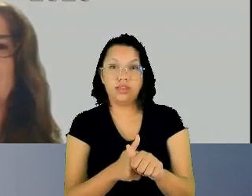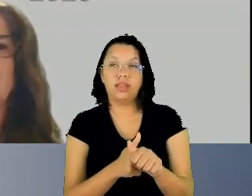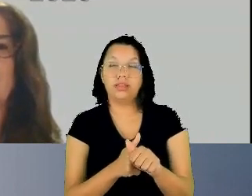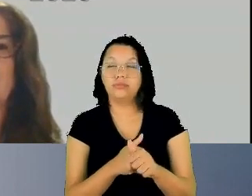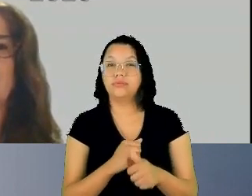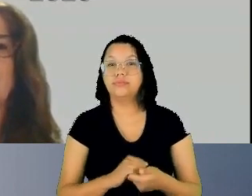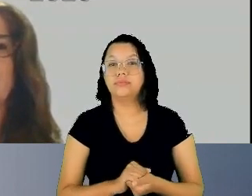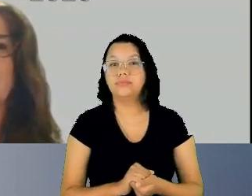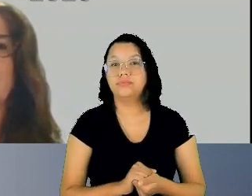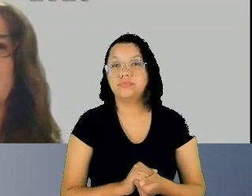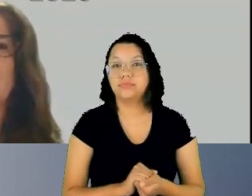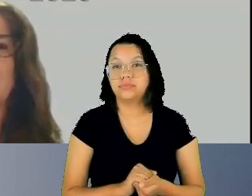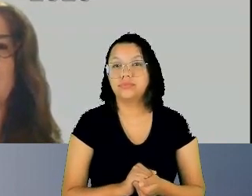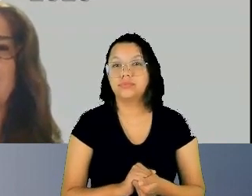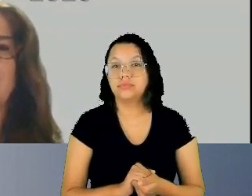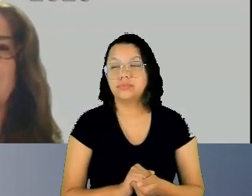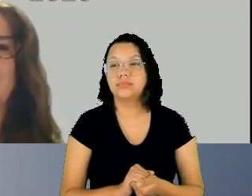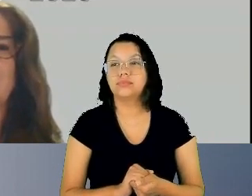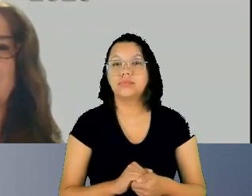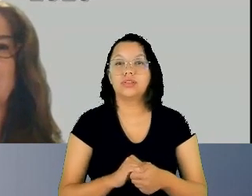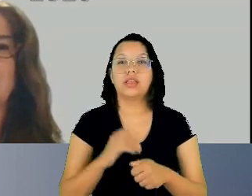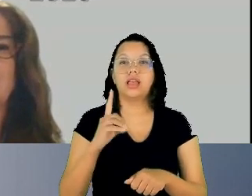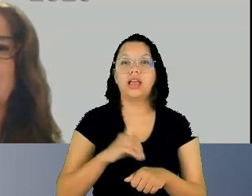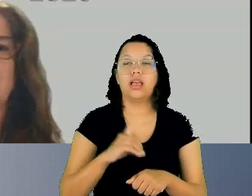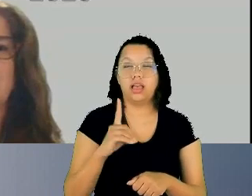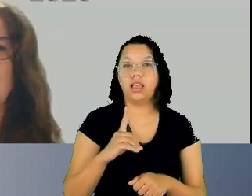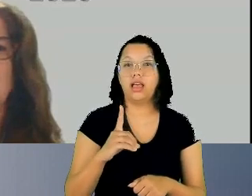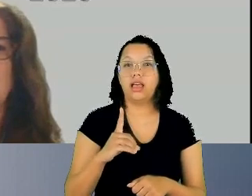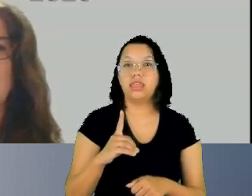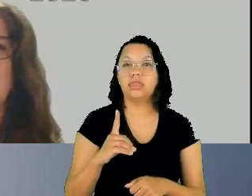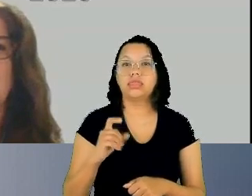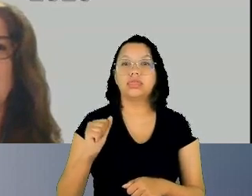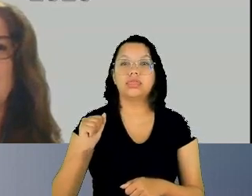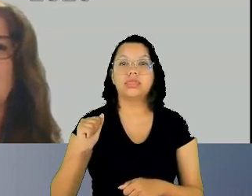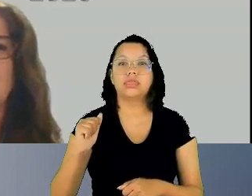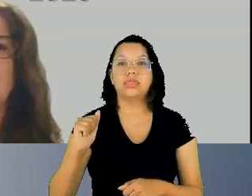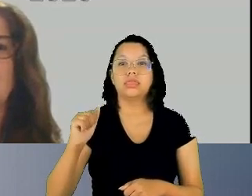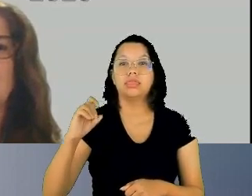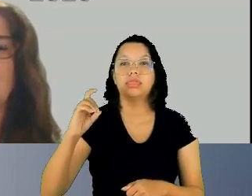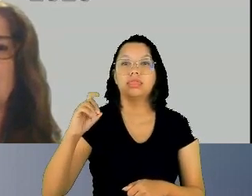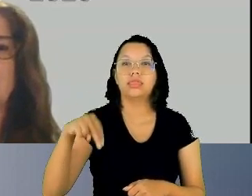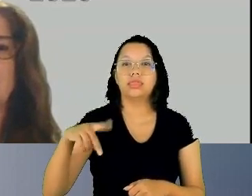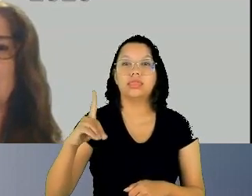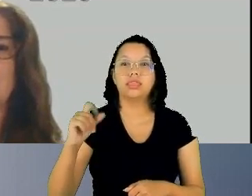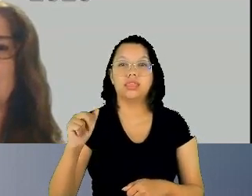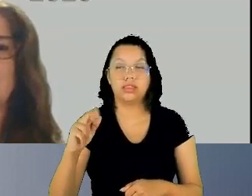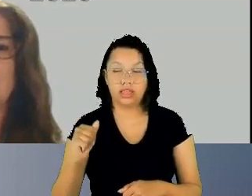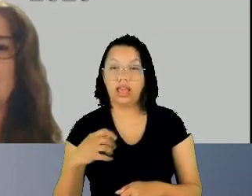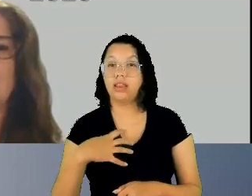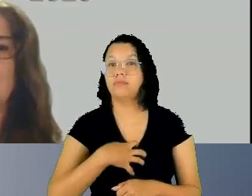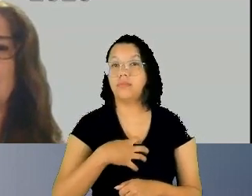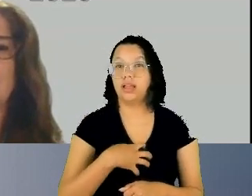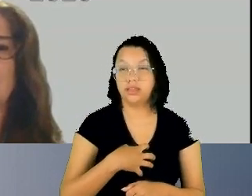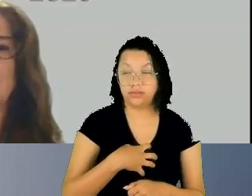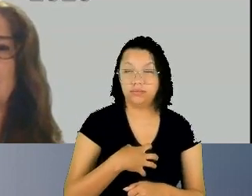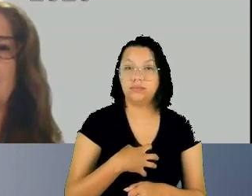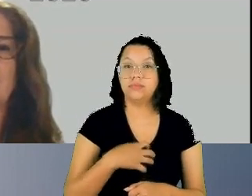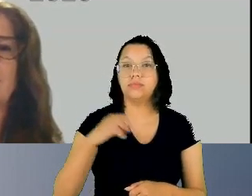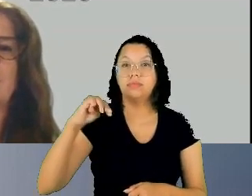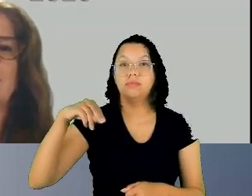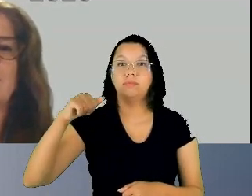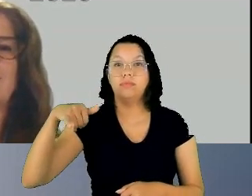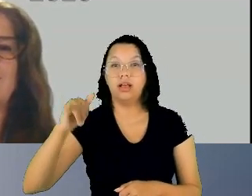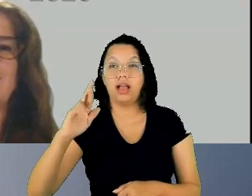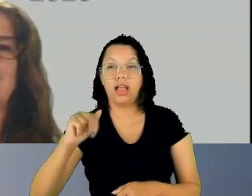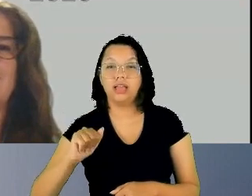Pinho da OAB Bahia e Maira Cota da New School de Nova York e nesse momento eu me